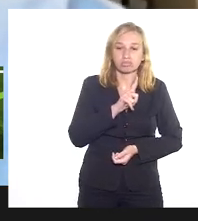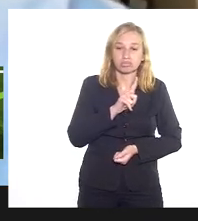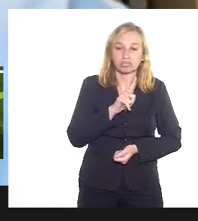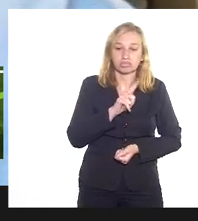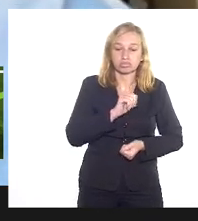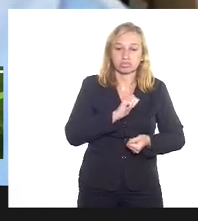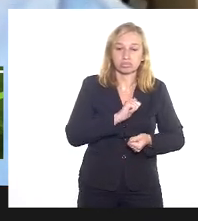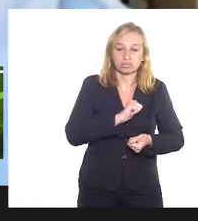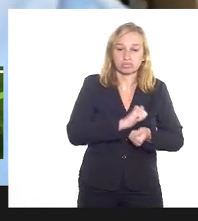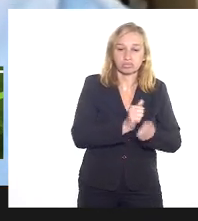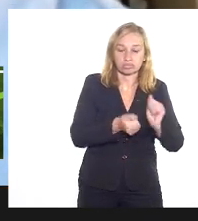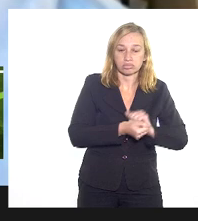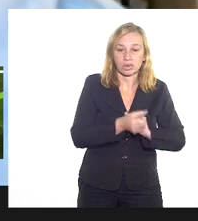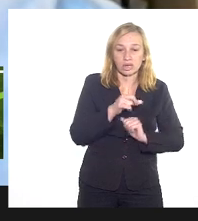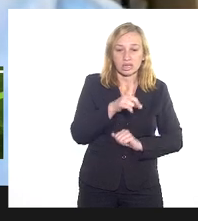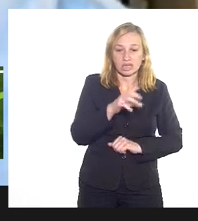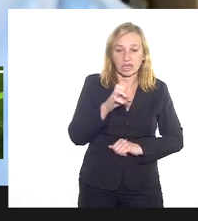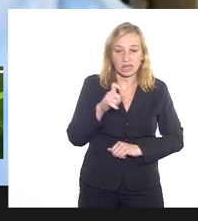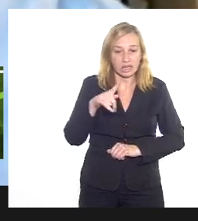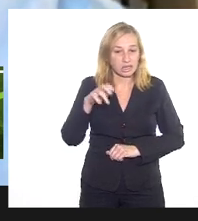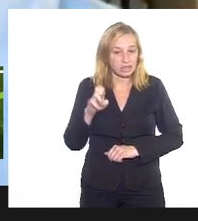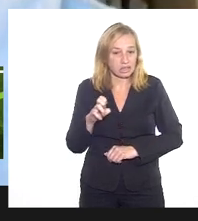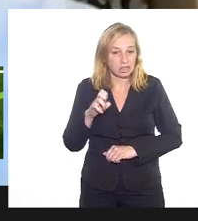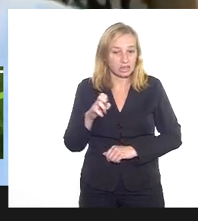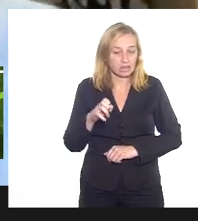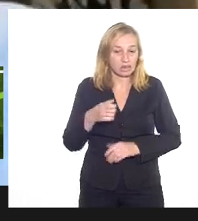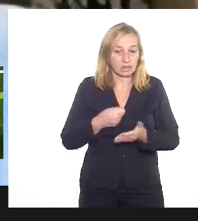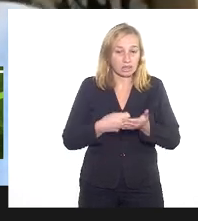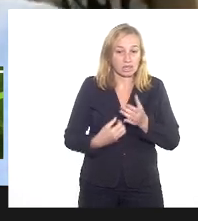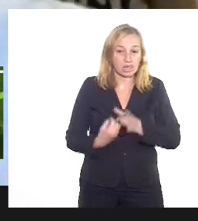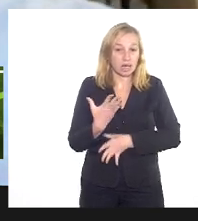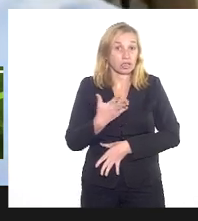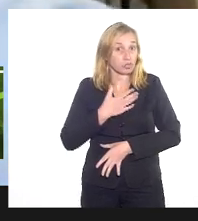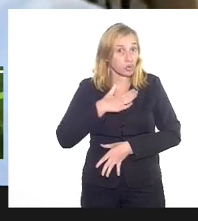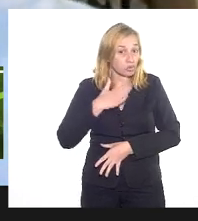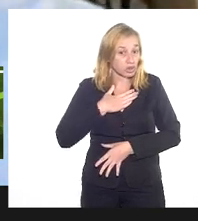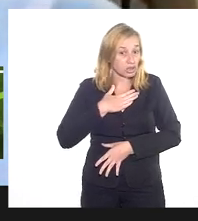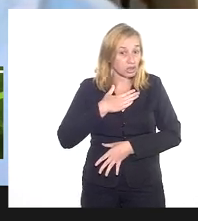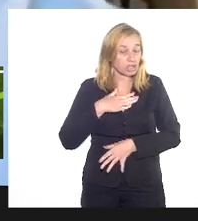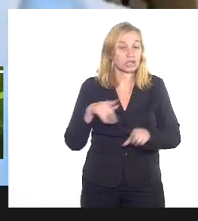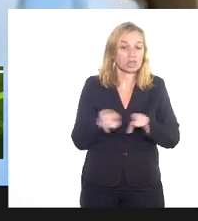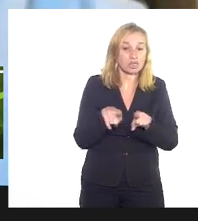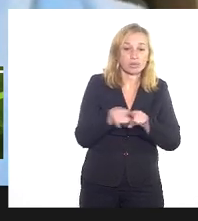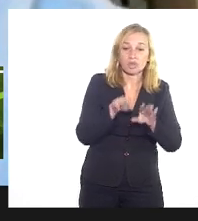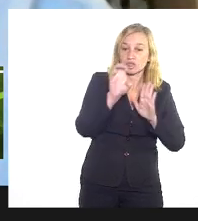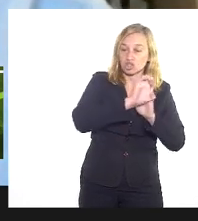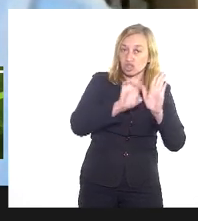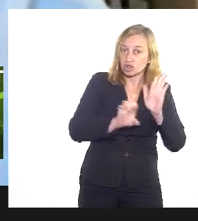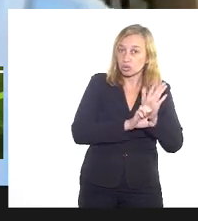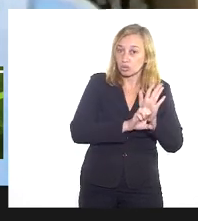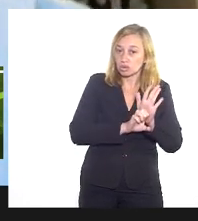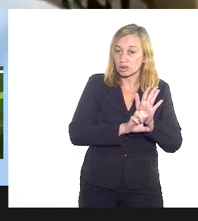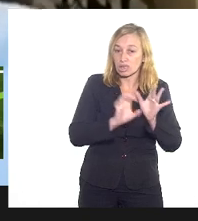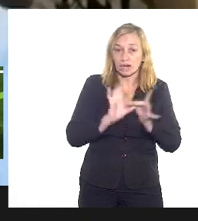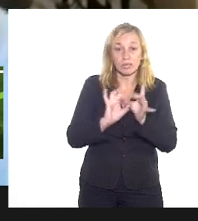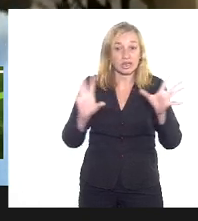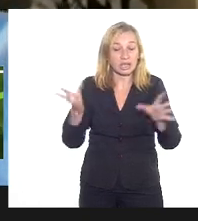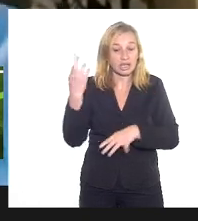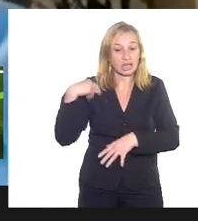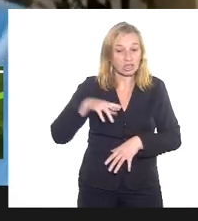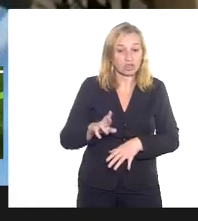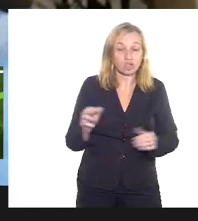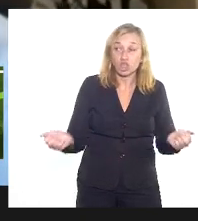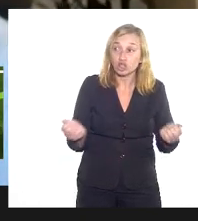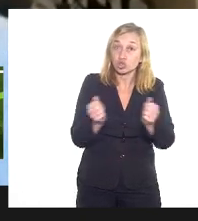que foi fruto de uma lei de minha autoria, foi junto também criado o Estatuto da Liberdade Religiosa. E, junto